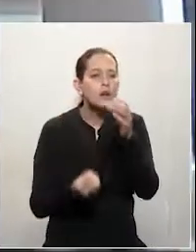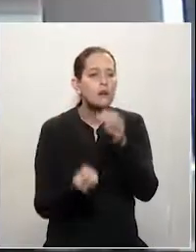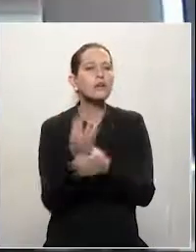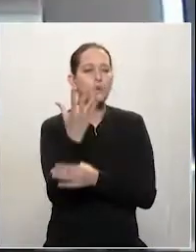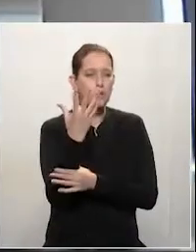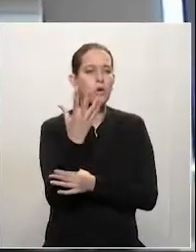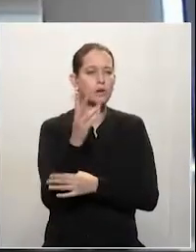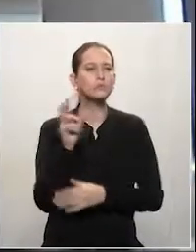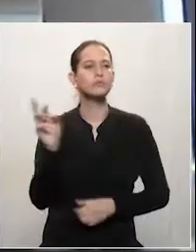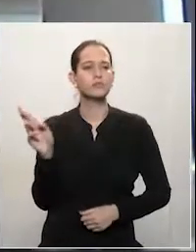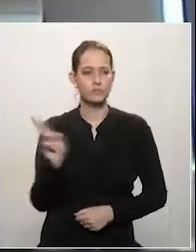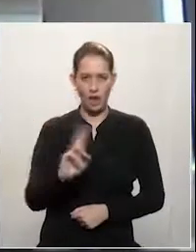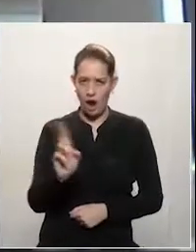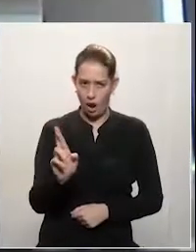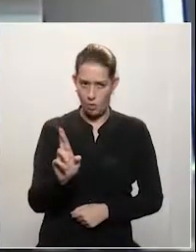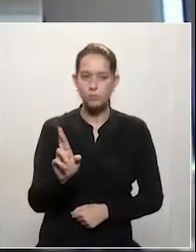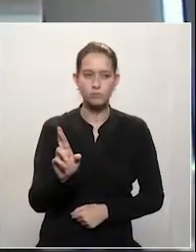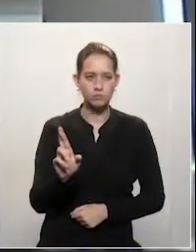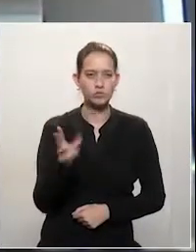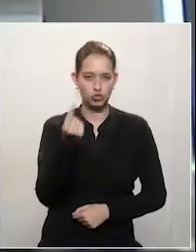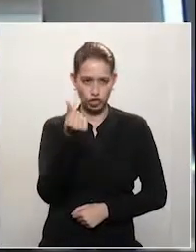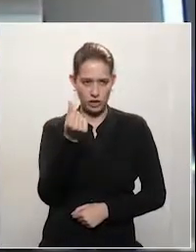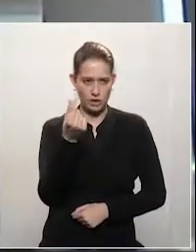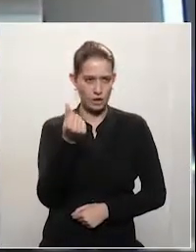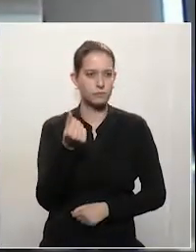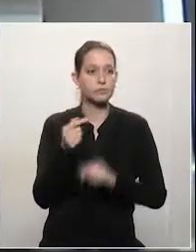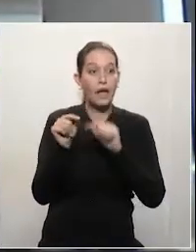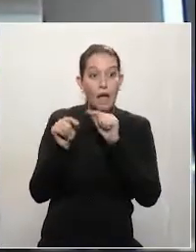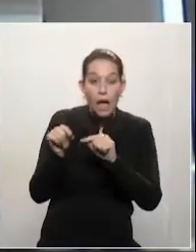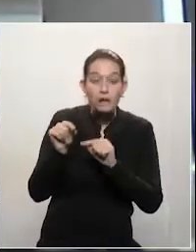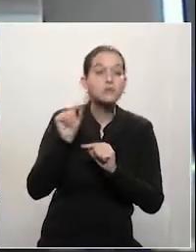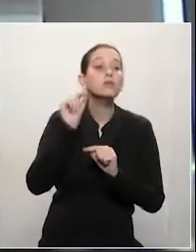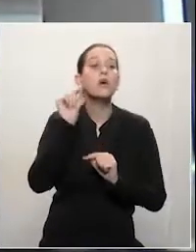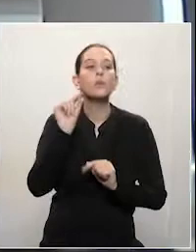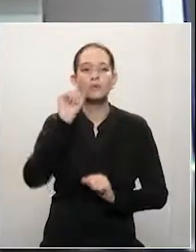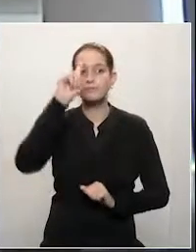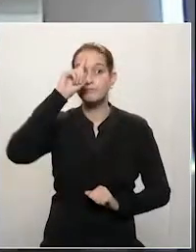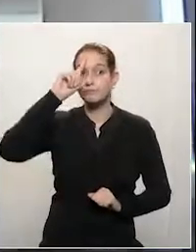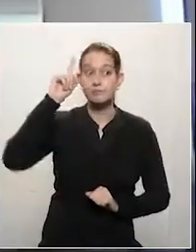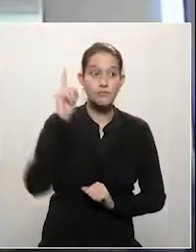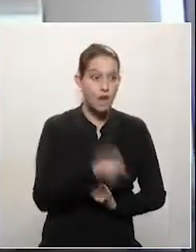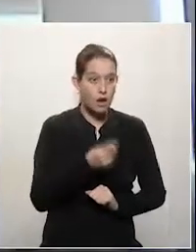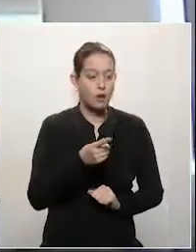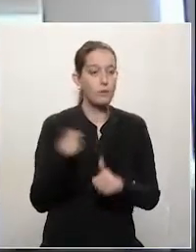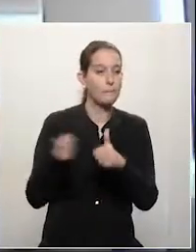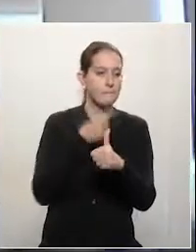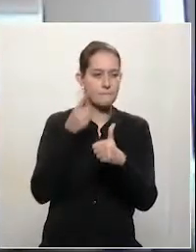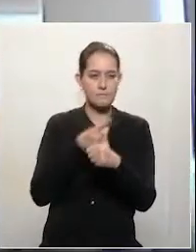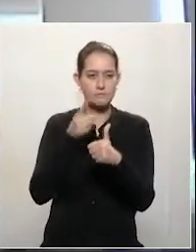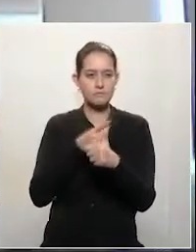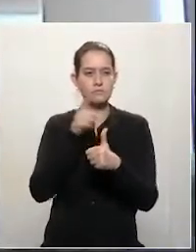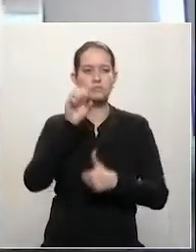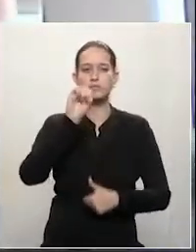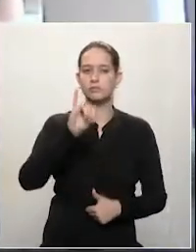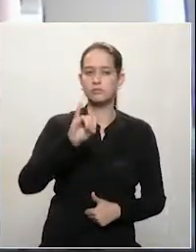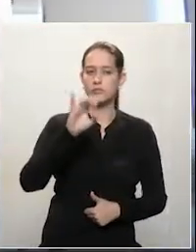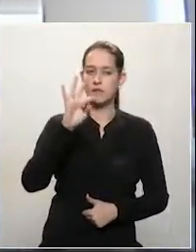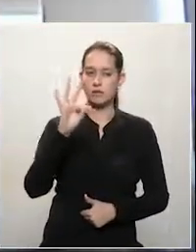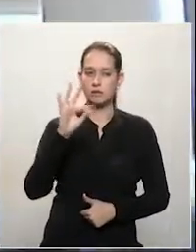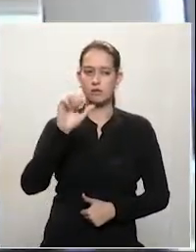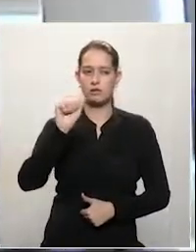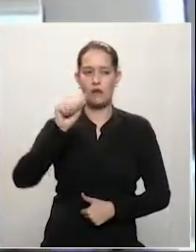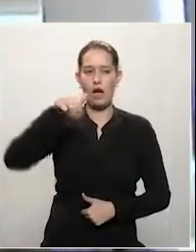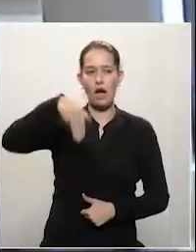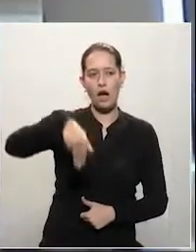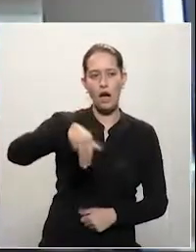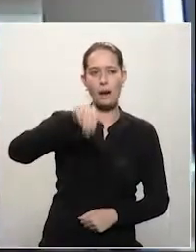uma determinação do presidente Tamar Franco, uma missão que ele deu ao então ministro da Economia, Fernando Henrique Cardoso, que,